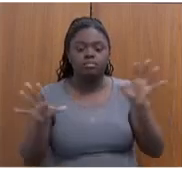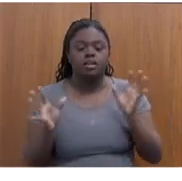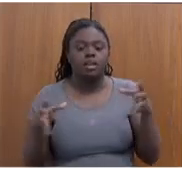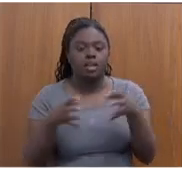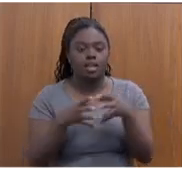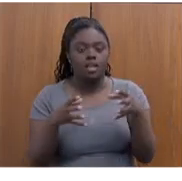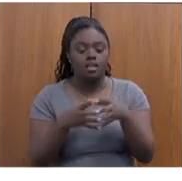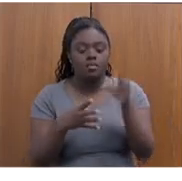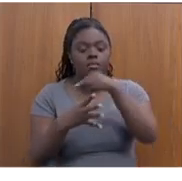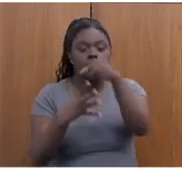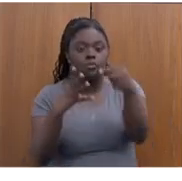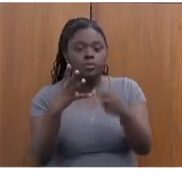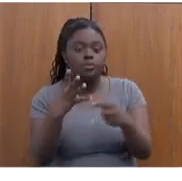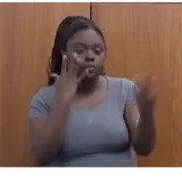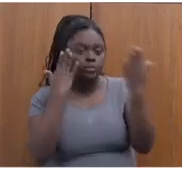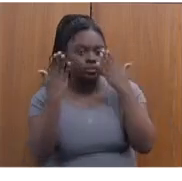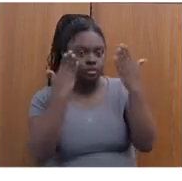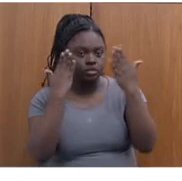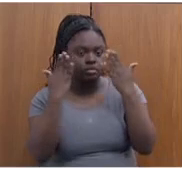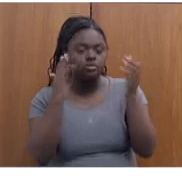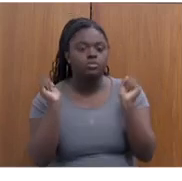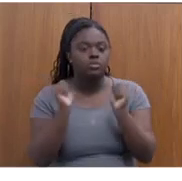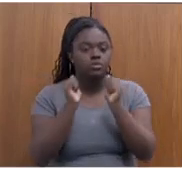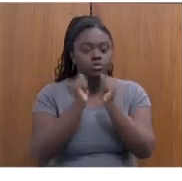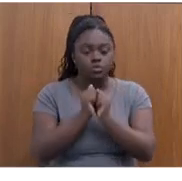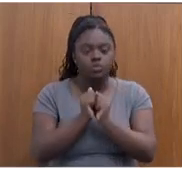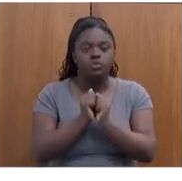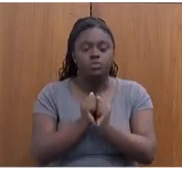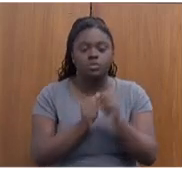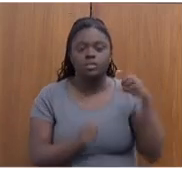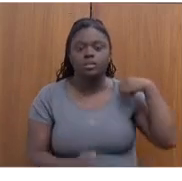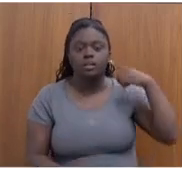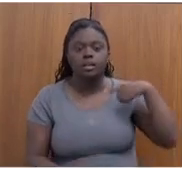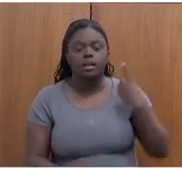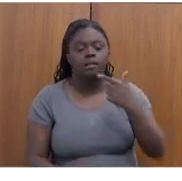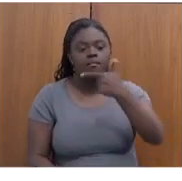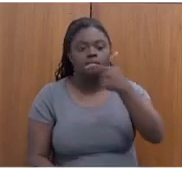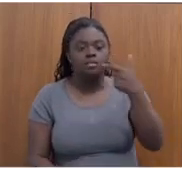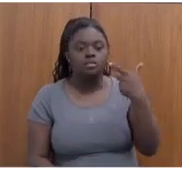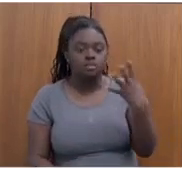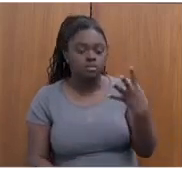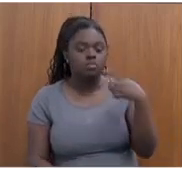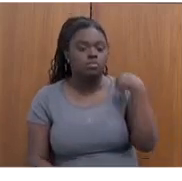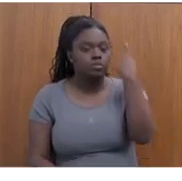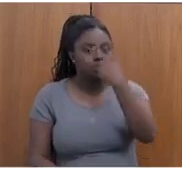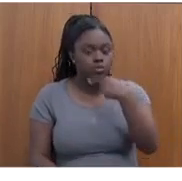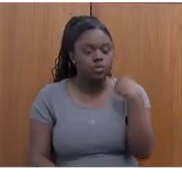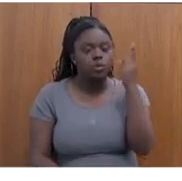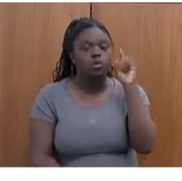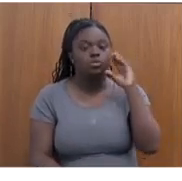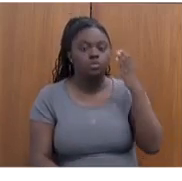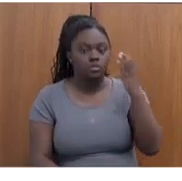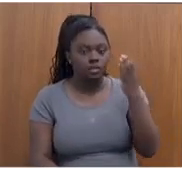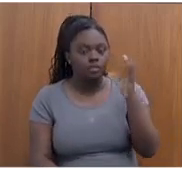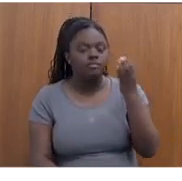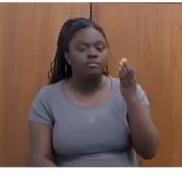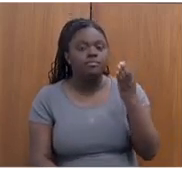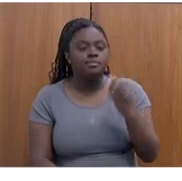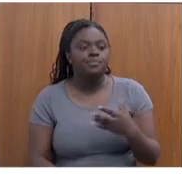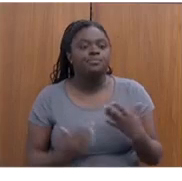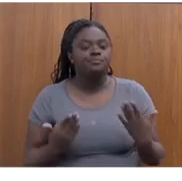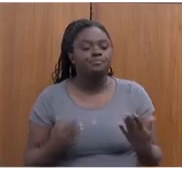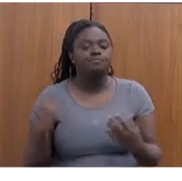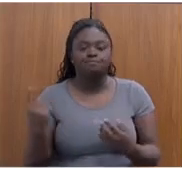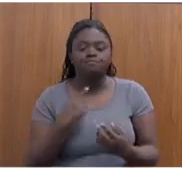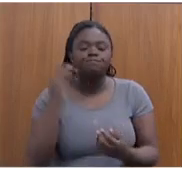psicólogos para atuarem na delegacia 24 horas de contagem. Este é o modelo que nós vamos